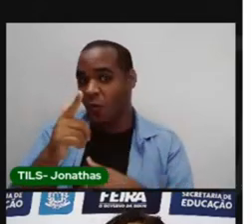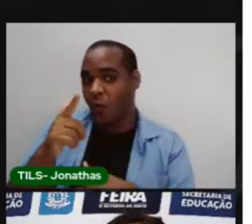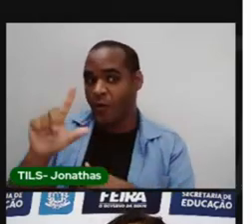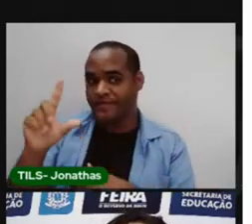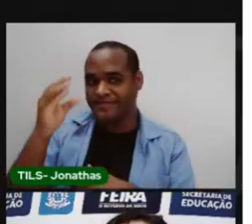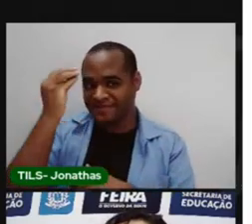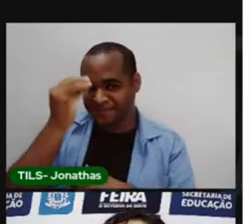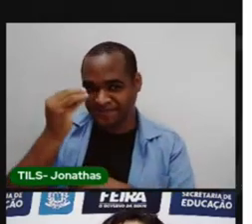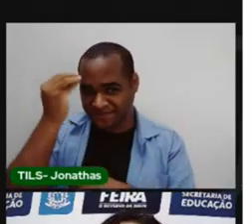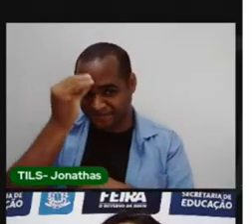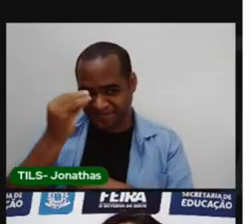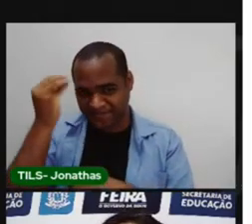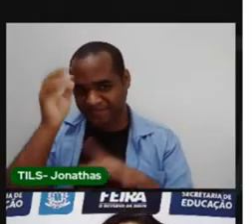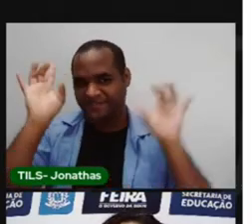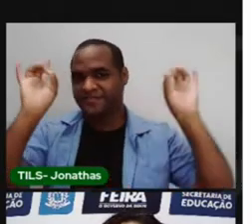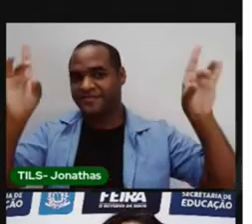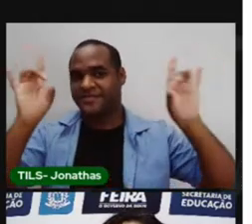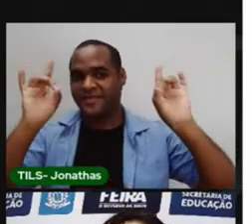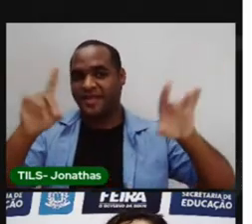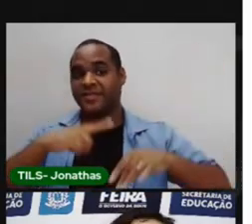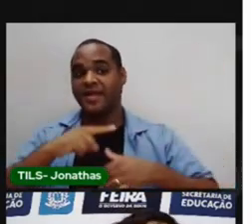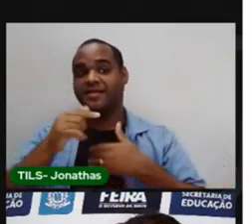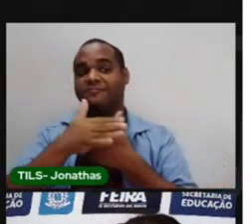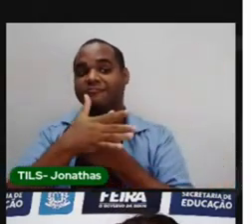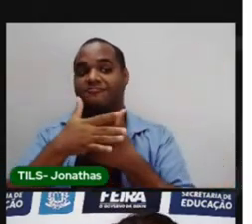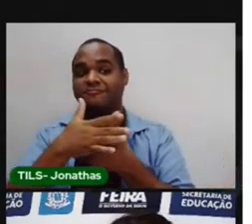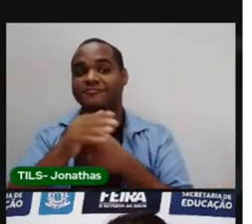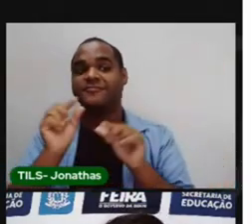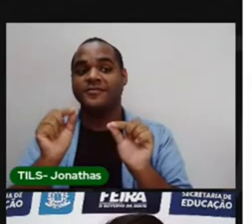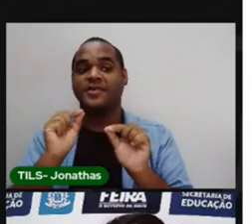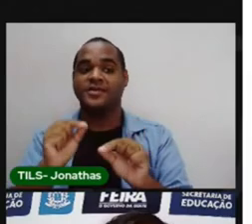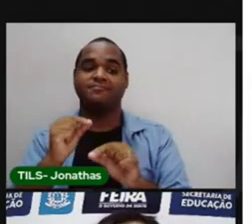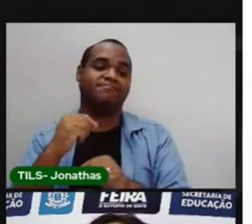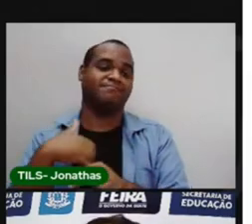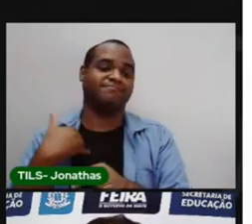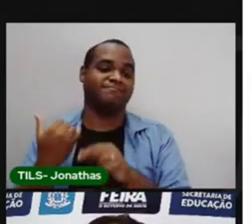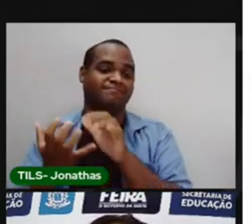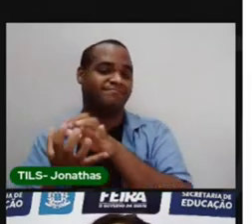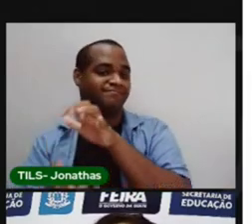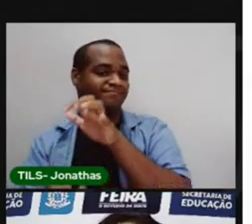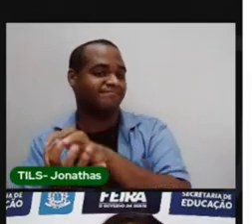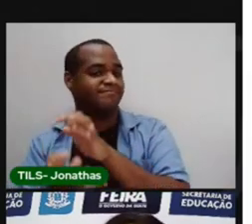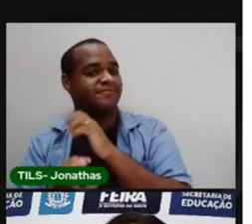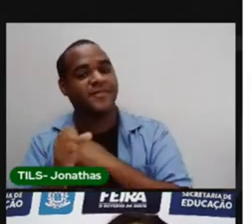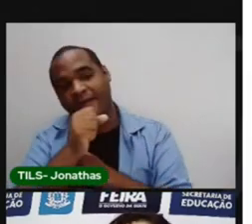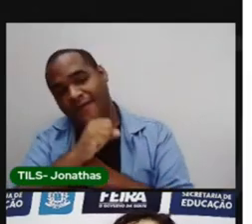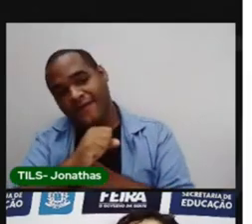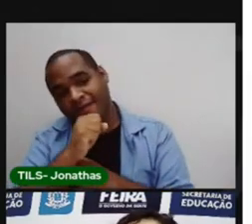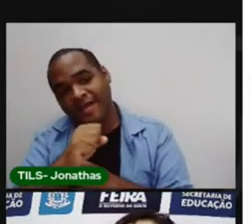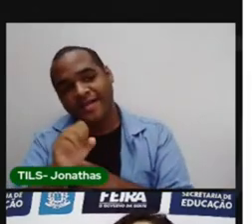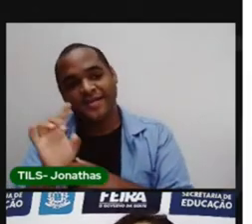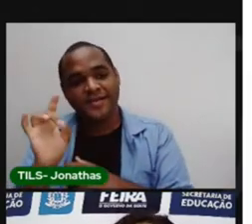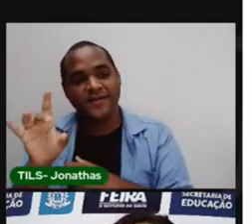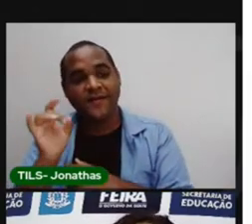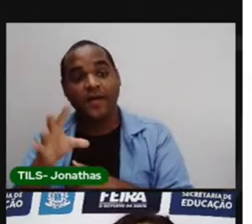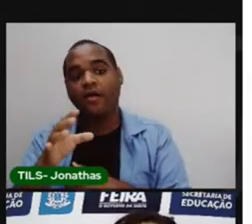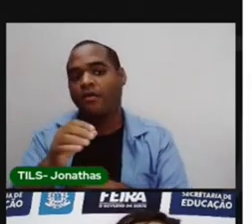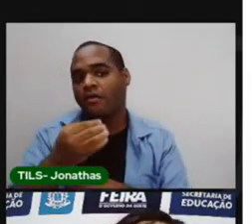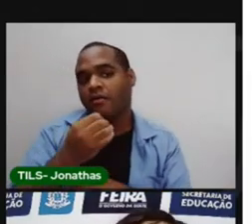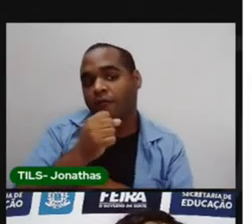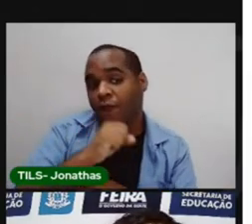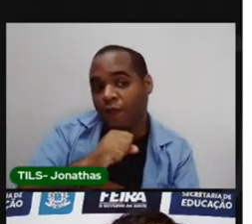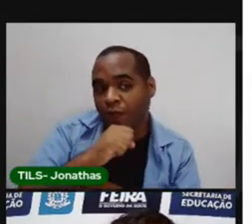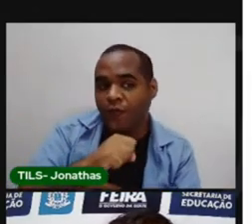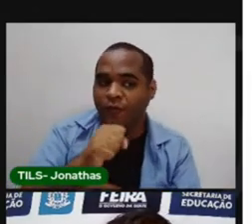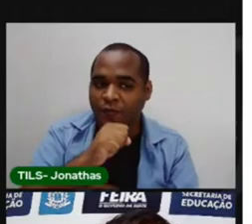muito especial que sabe muito sobre a nossa cidade. São as pessoas mais velhas, no caso, o seu vovô e a sua vovó.